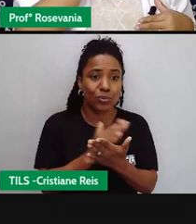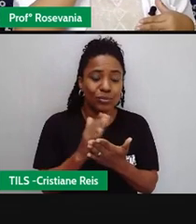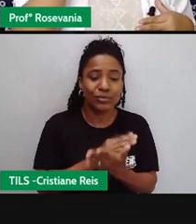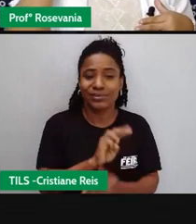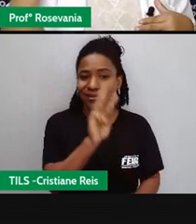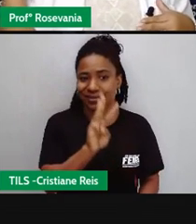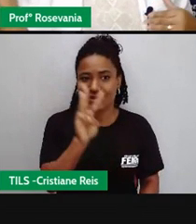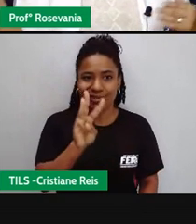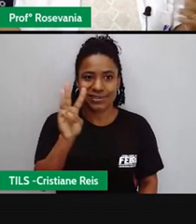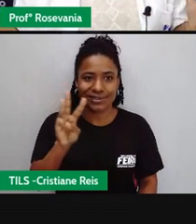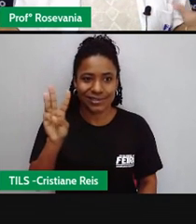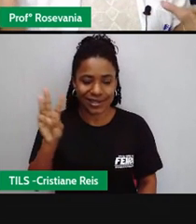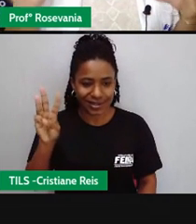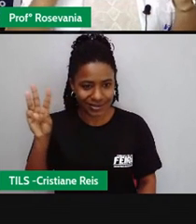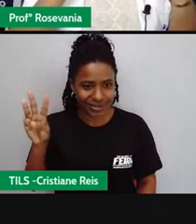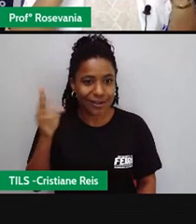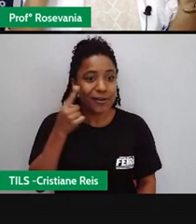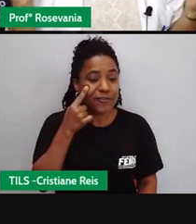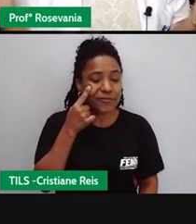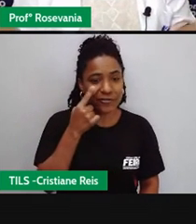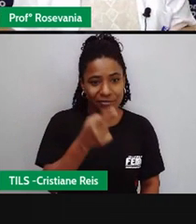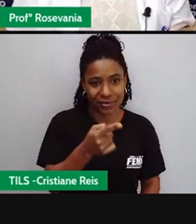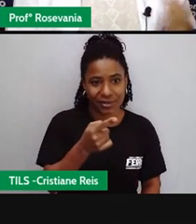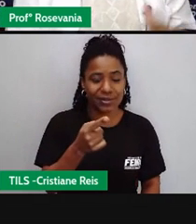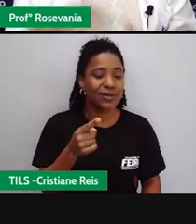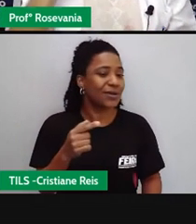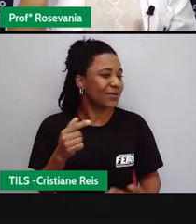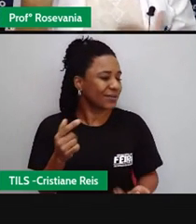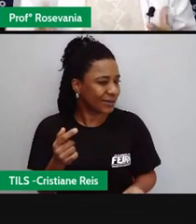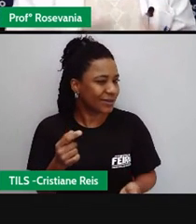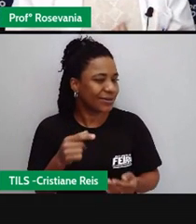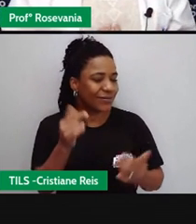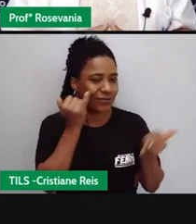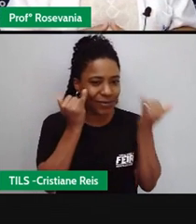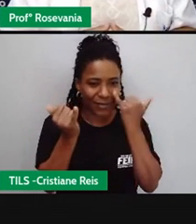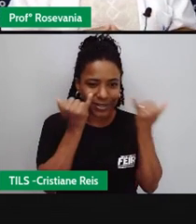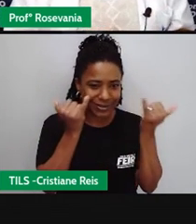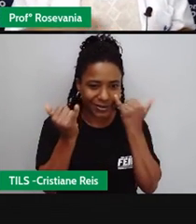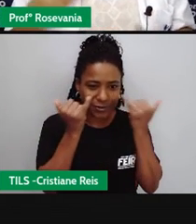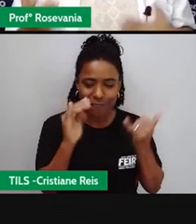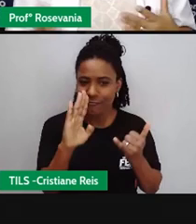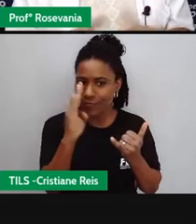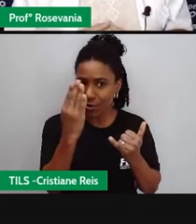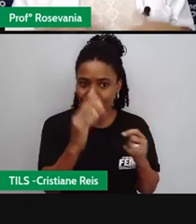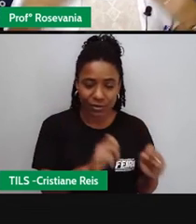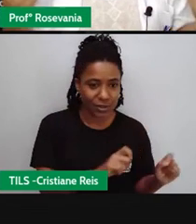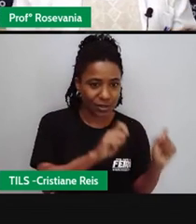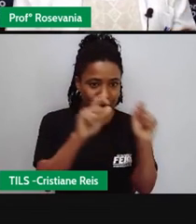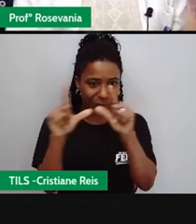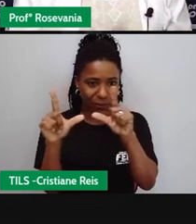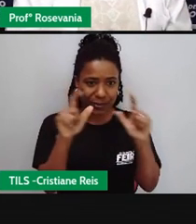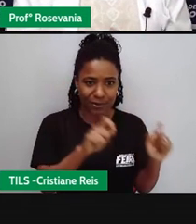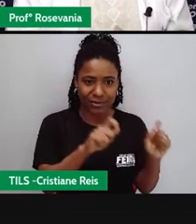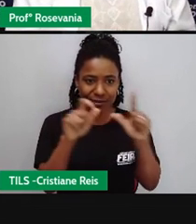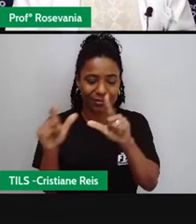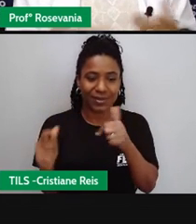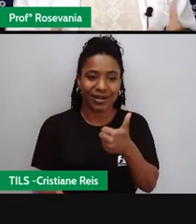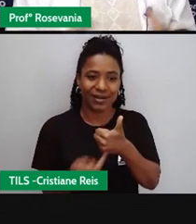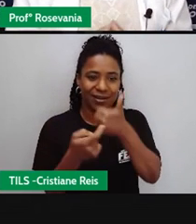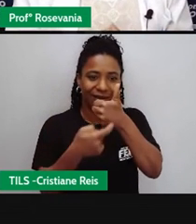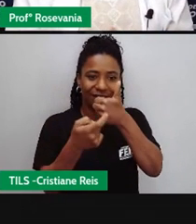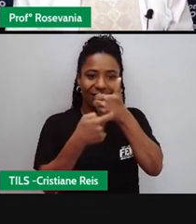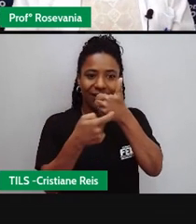e já bota a chamadinha já com informação falsa só para você abrir a página ali para ganhar mais likes, para ganhar mais